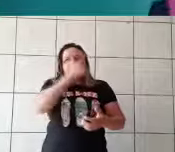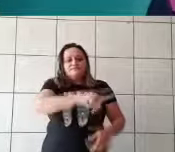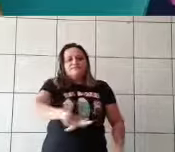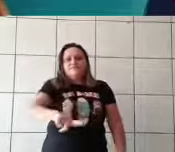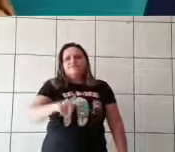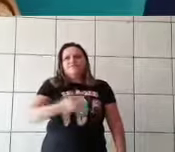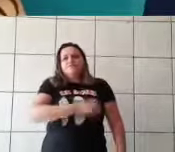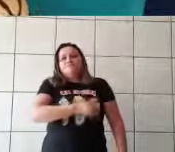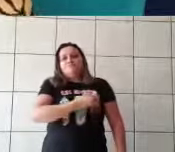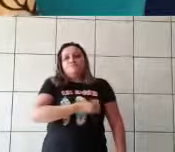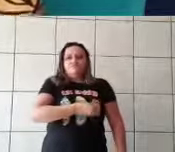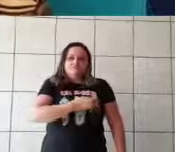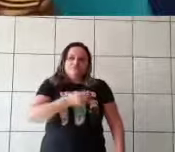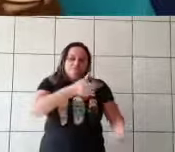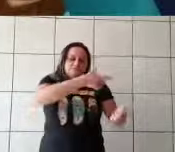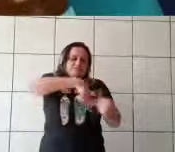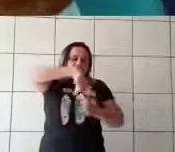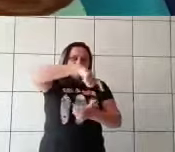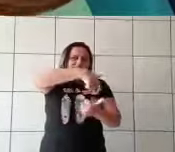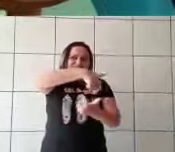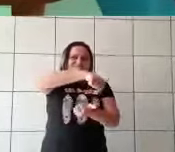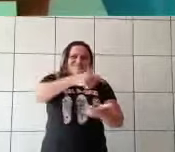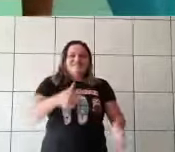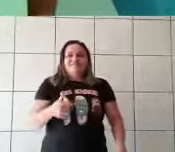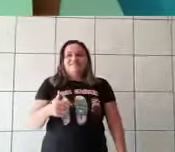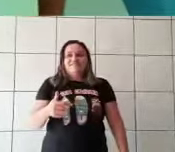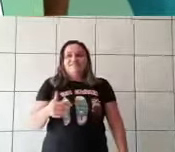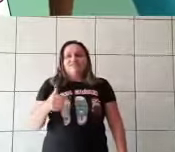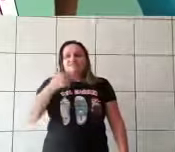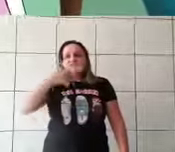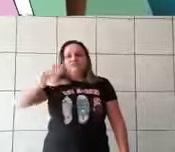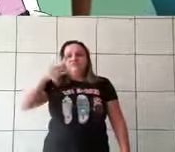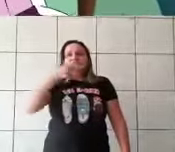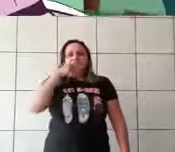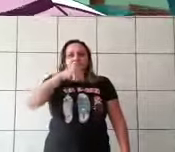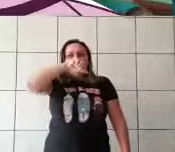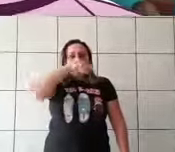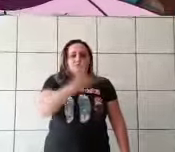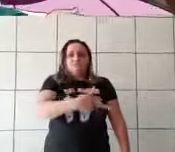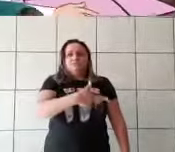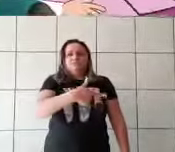A sua madrasta com suas duas filhas mudaram-se para a casa da Cinderela.